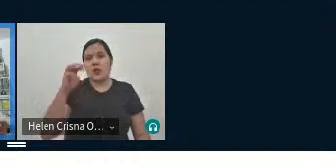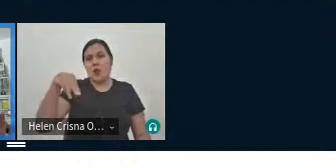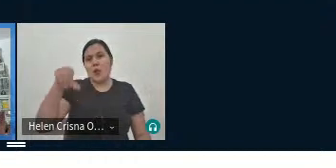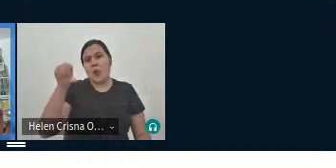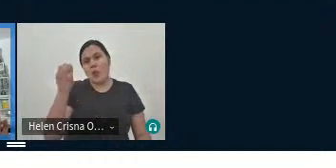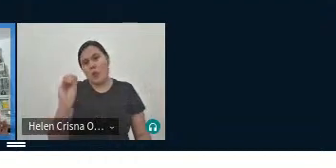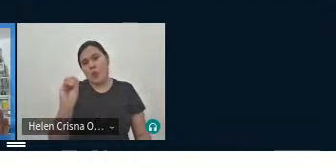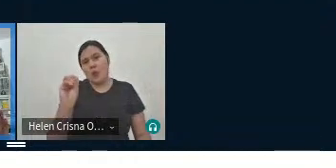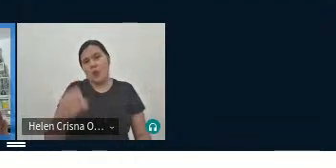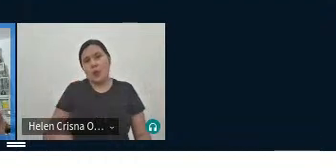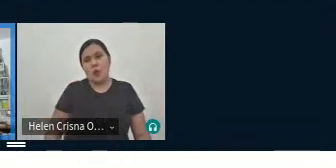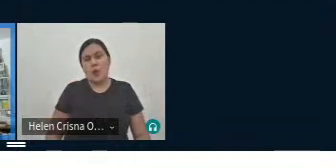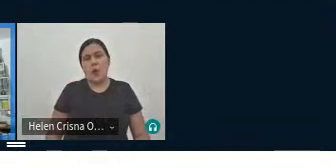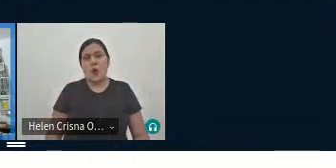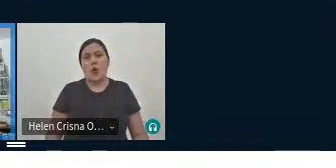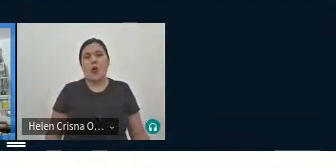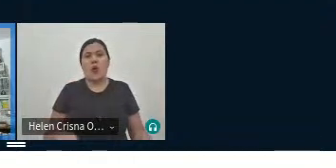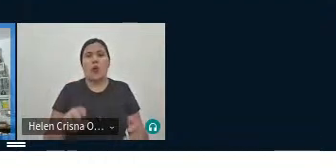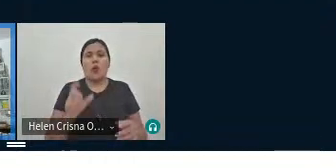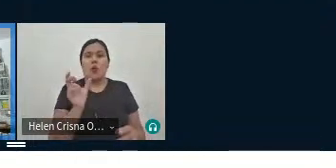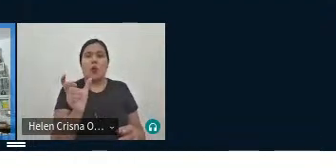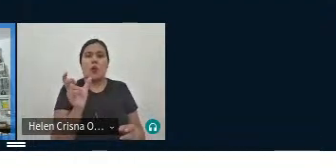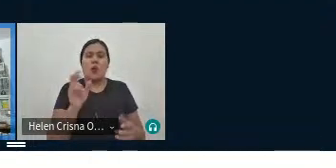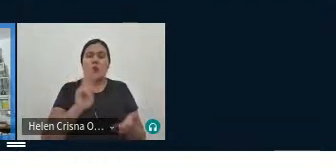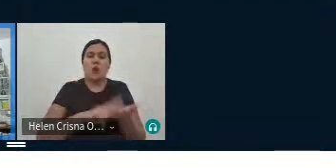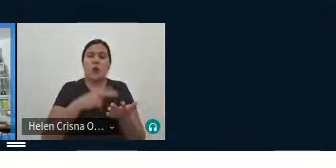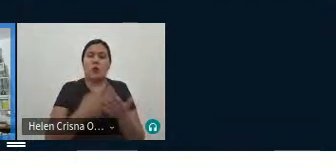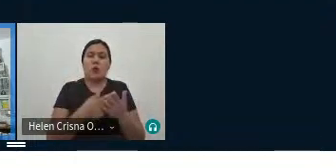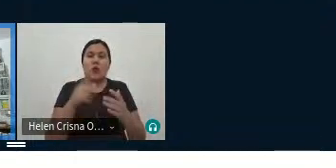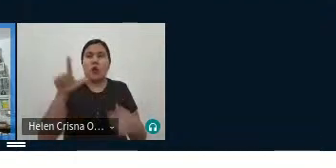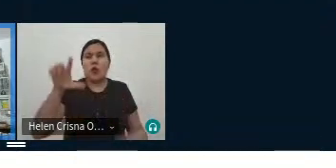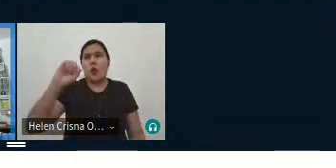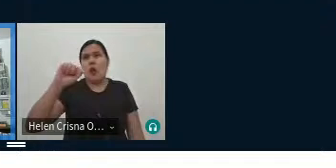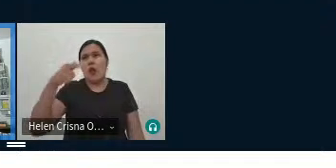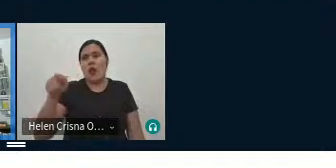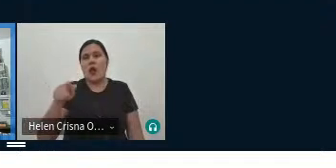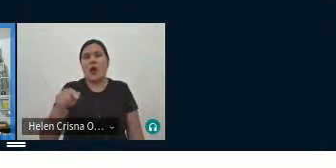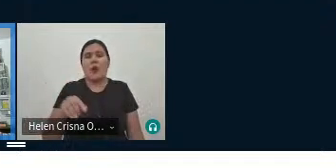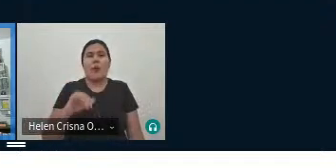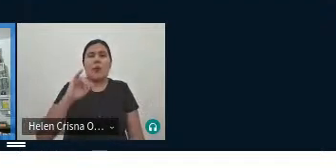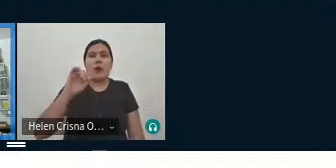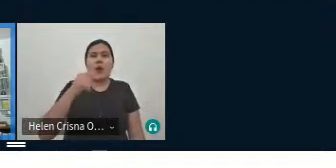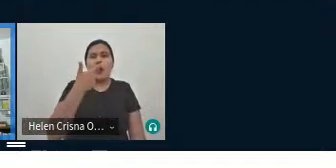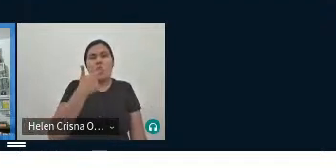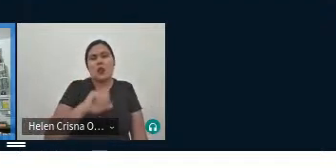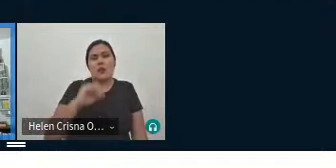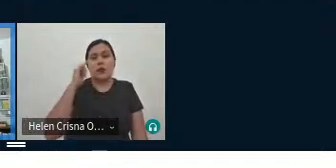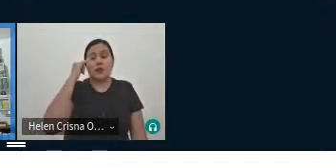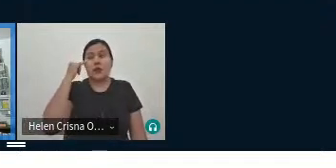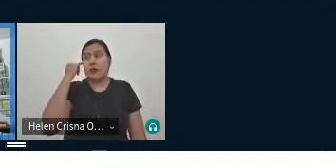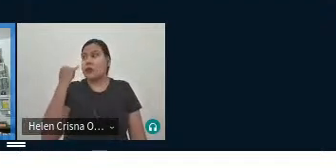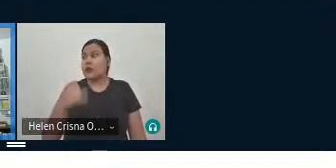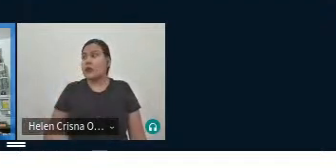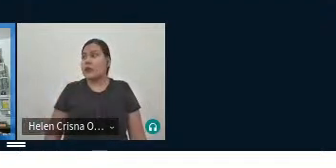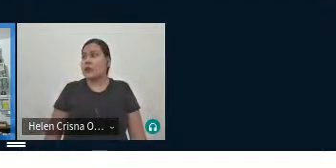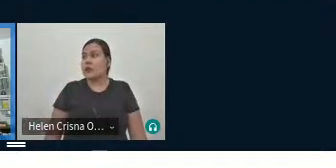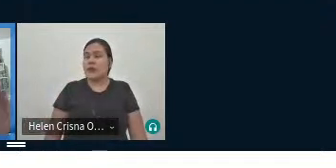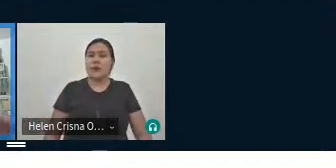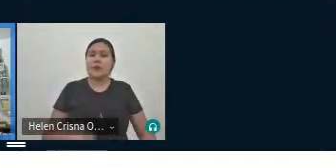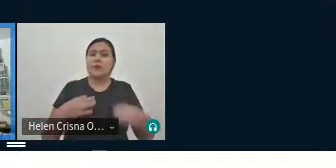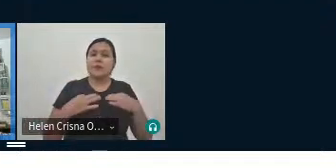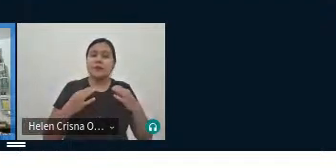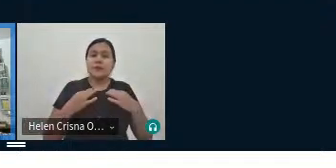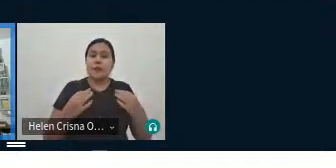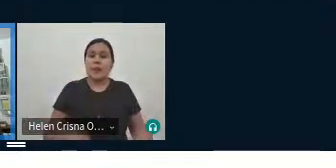no momento de traduzir a palavra LAN para o japonês, você teria possibilidades, assim